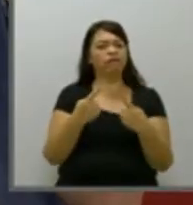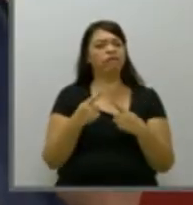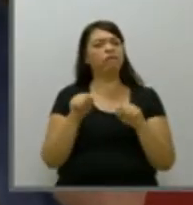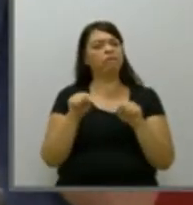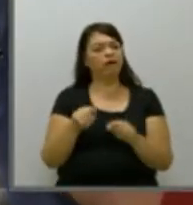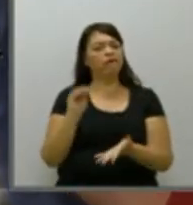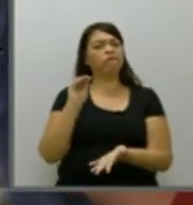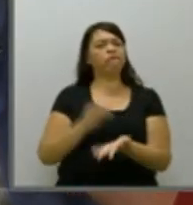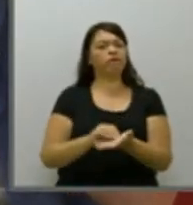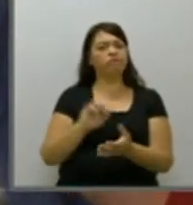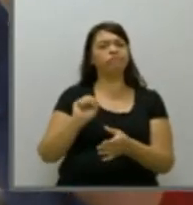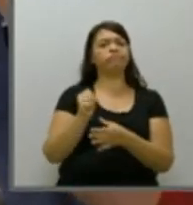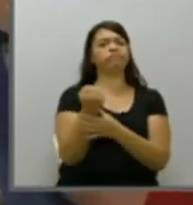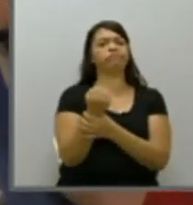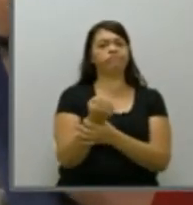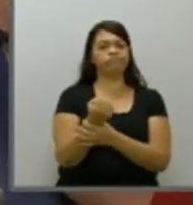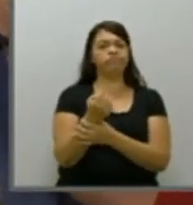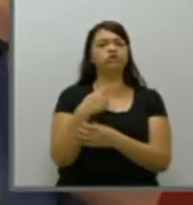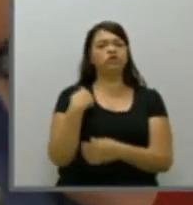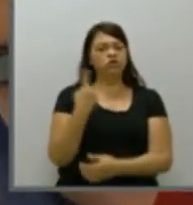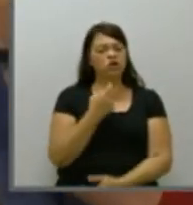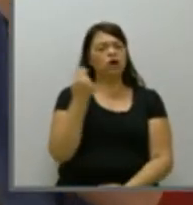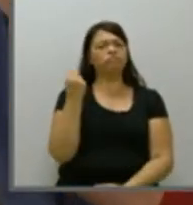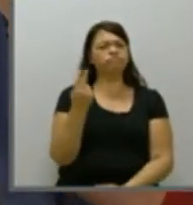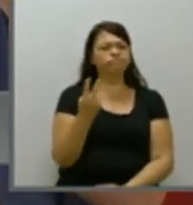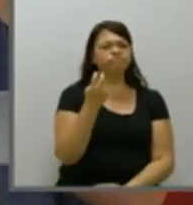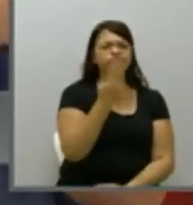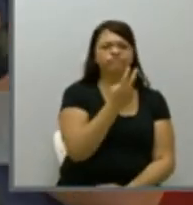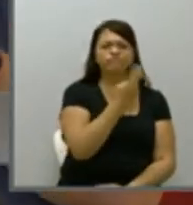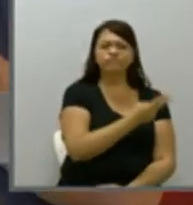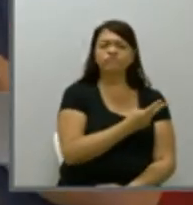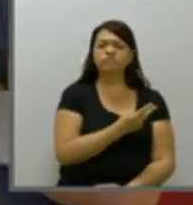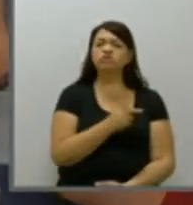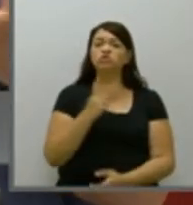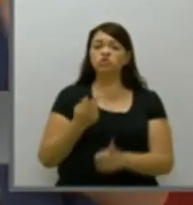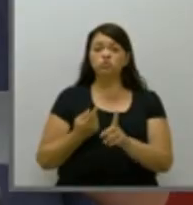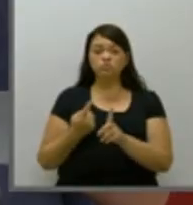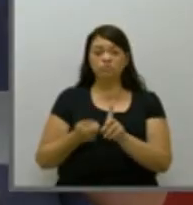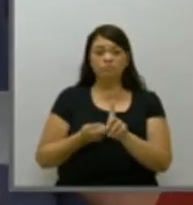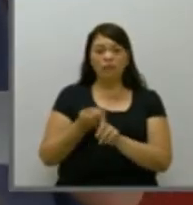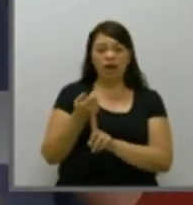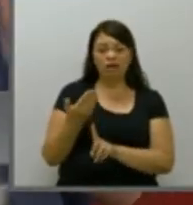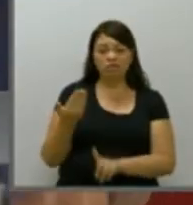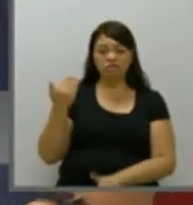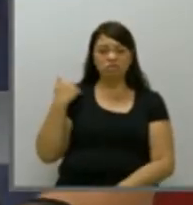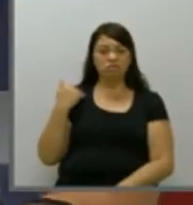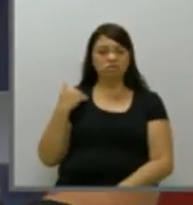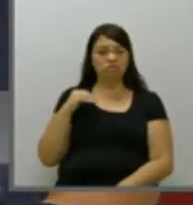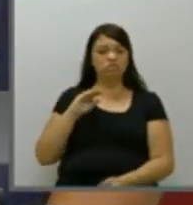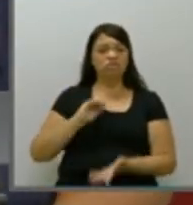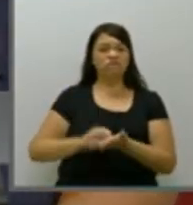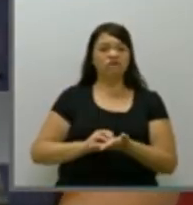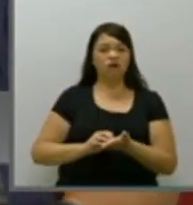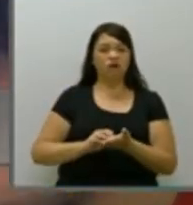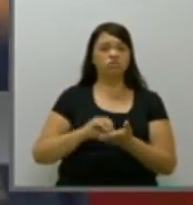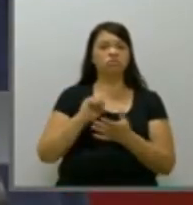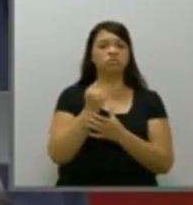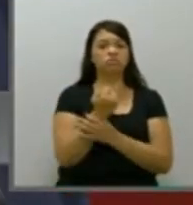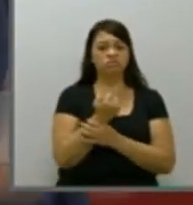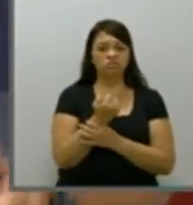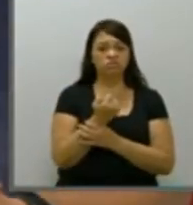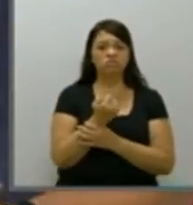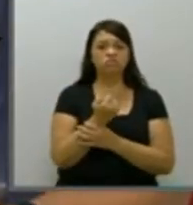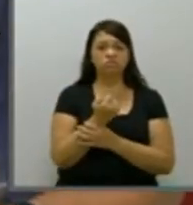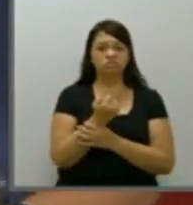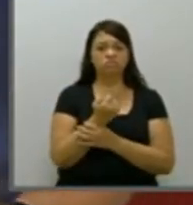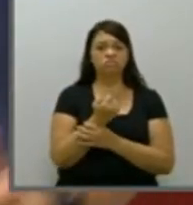e a gente tem visto, agora, esse último mês, gente viu todo um caos na segurança pública que foi colocado aí a partir